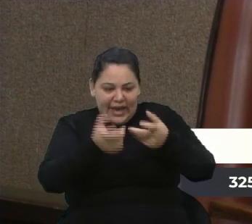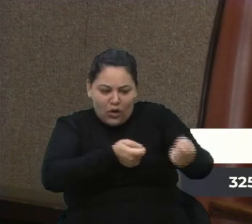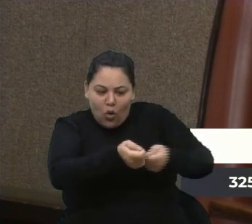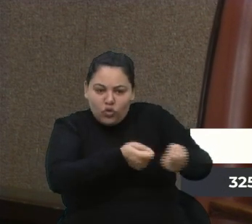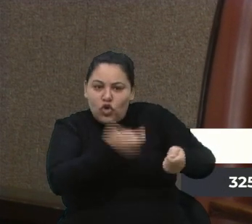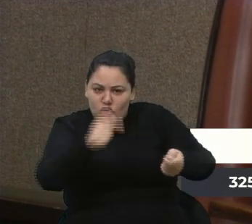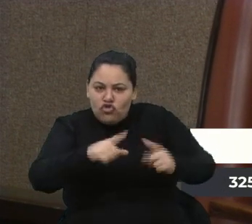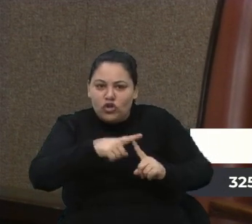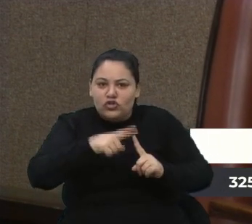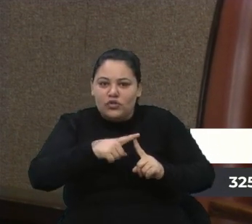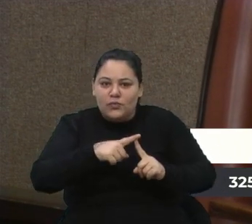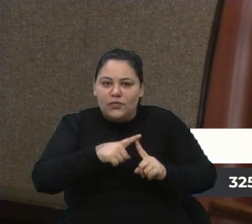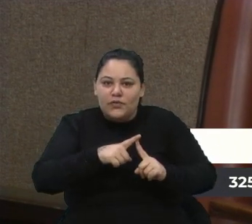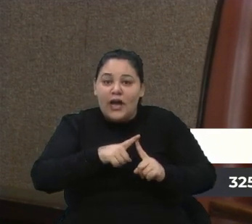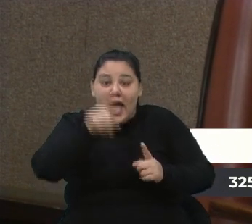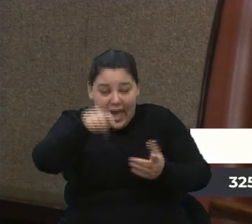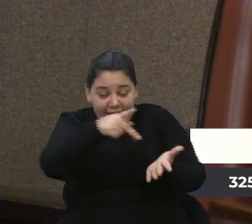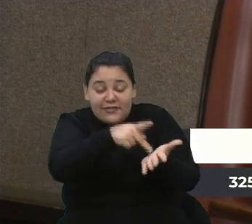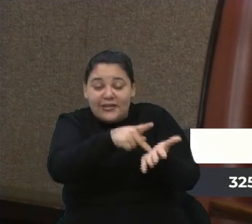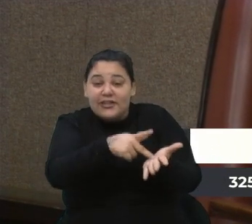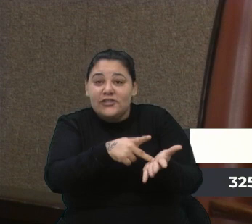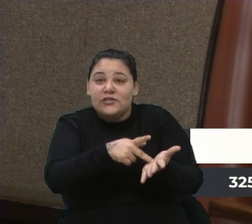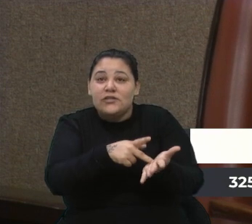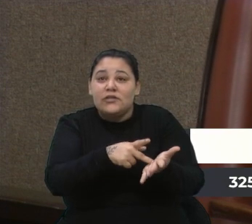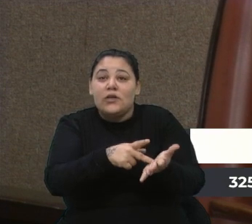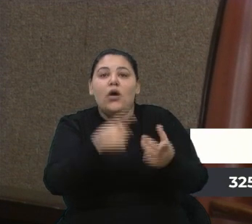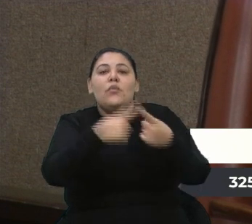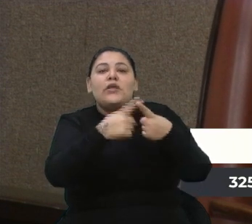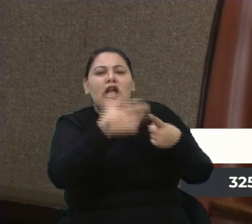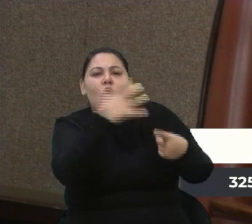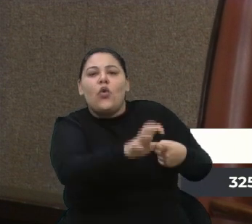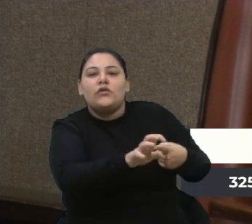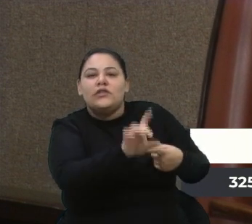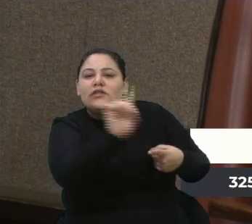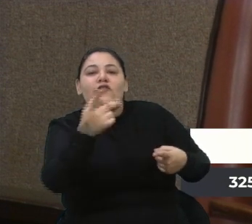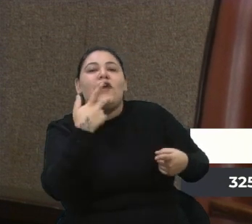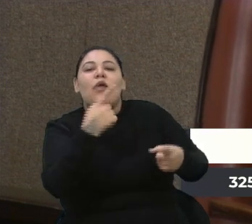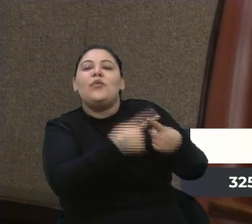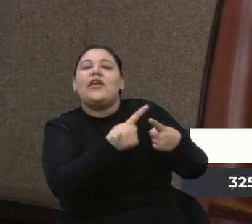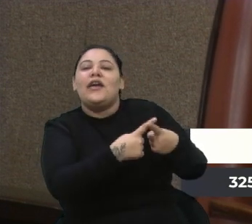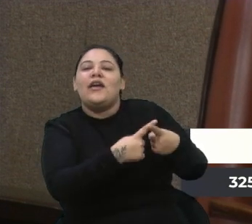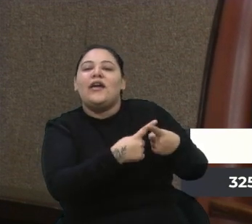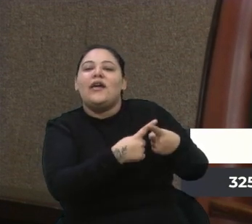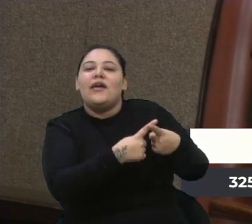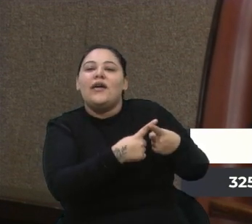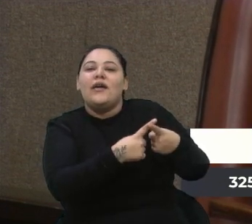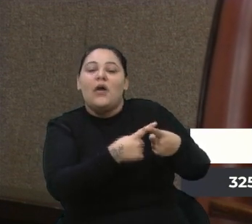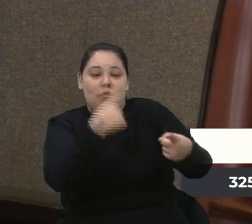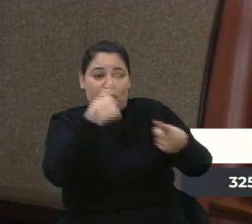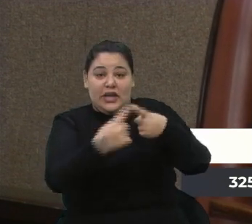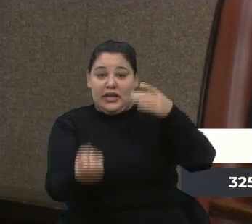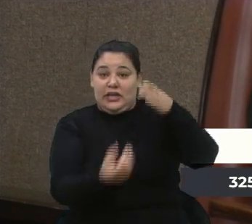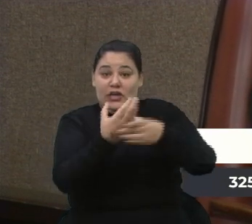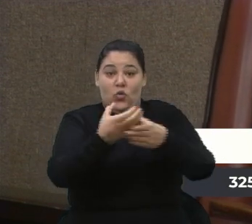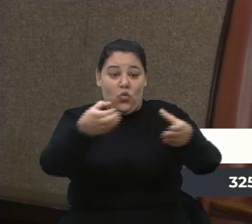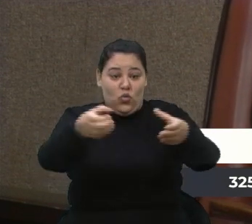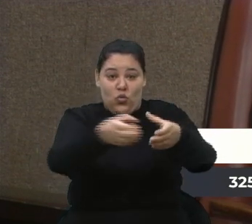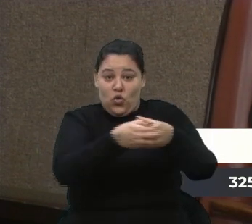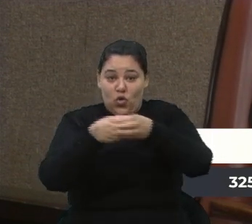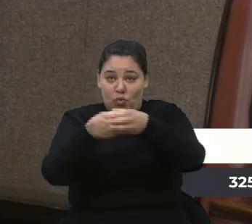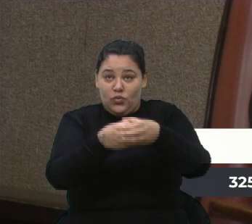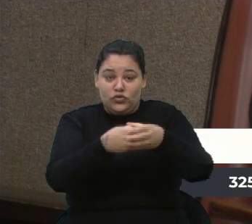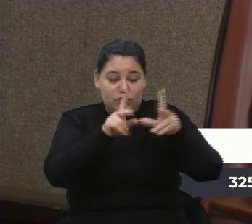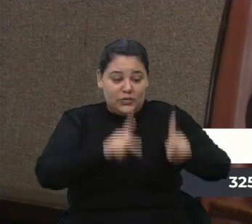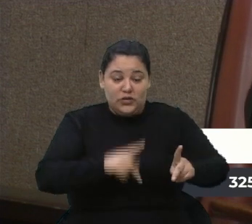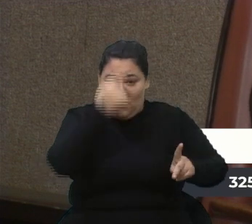Essa é a grande verdade. Por que são contra? Isso eles não dizem. Por quê? Porque formam um exército de pessoas do bem, com